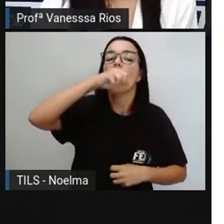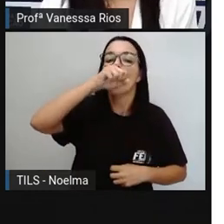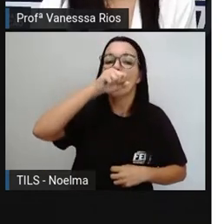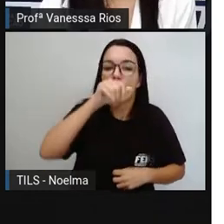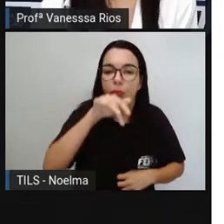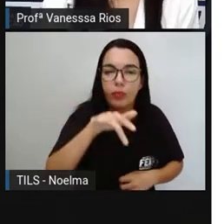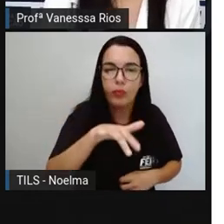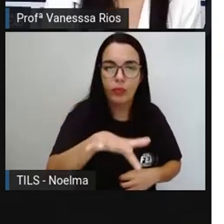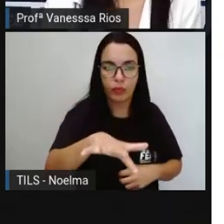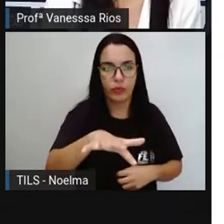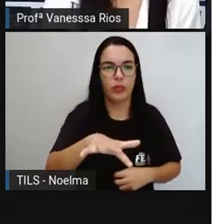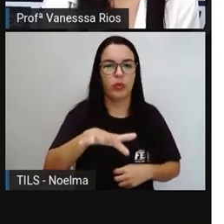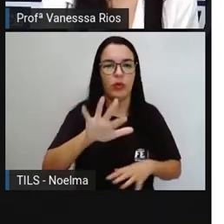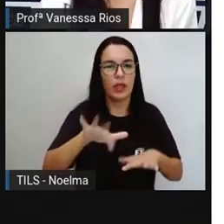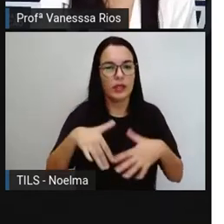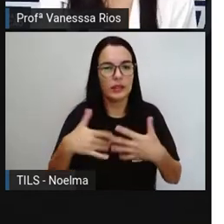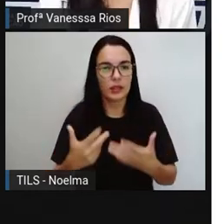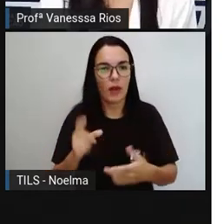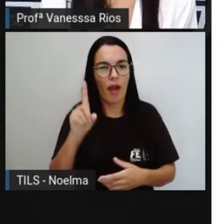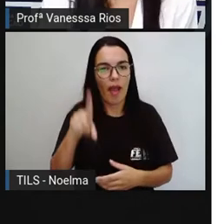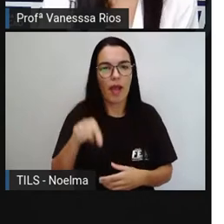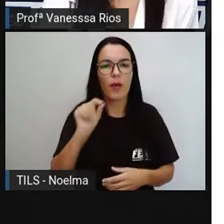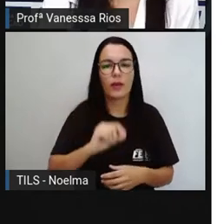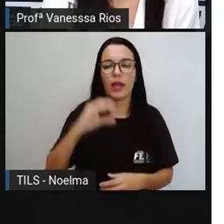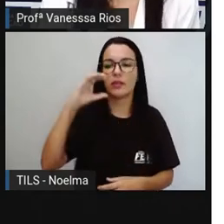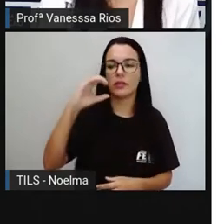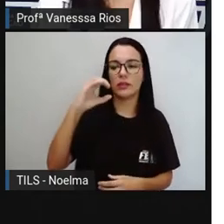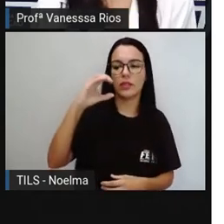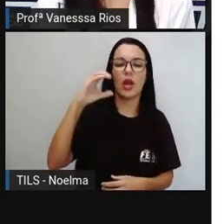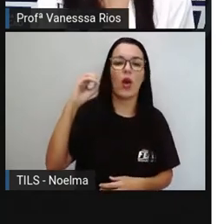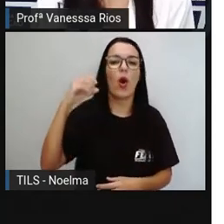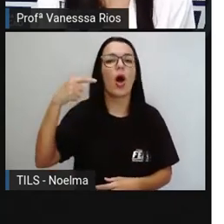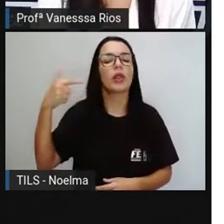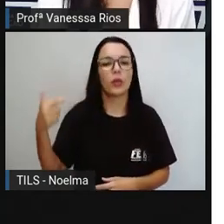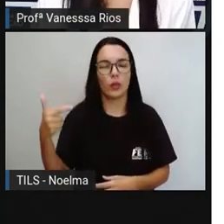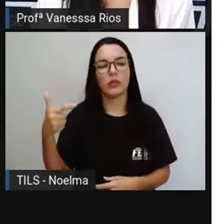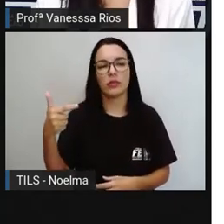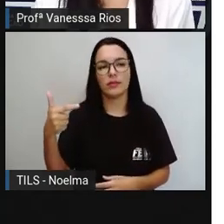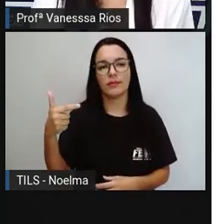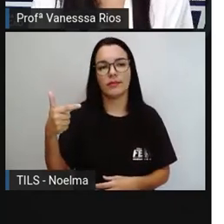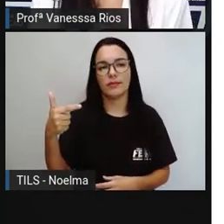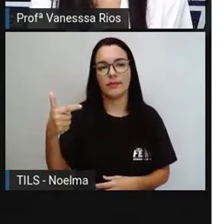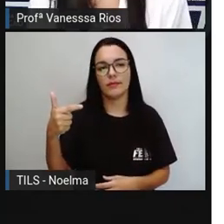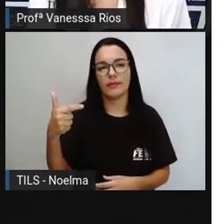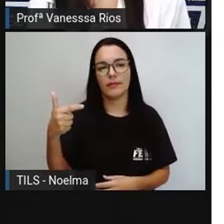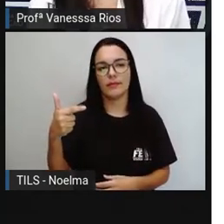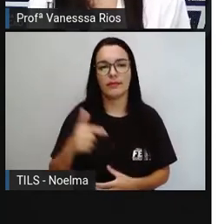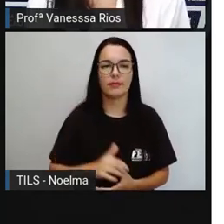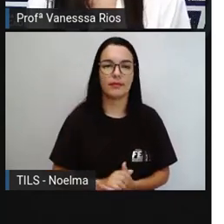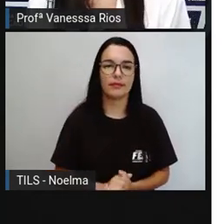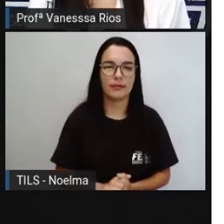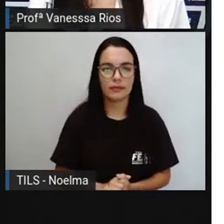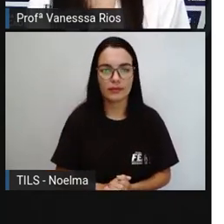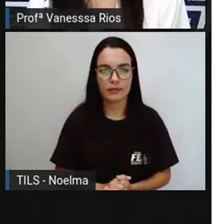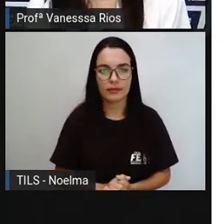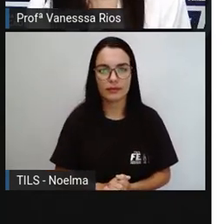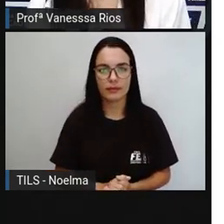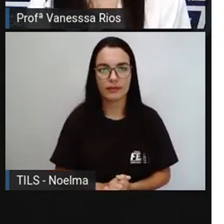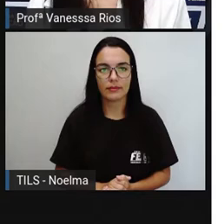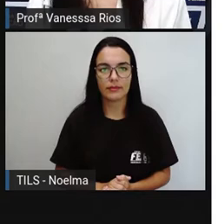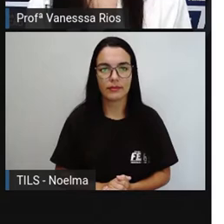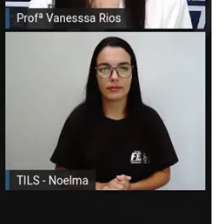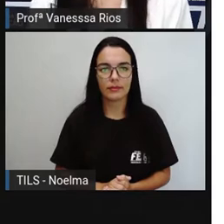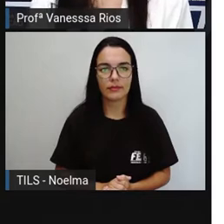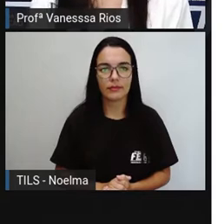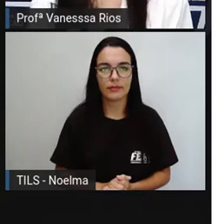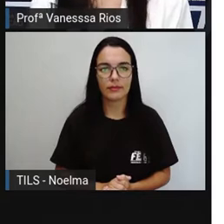pulmões. E aí, esse ar eliminado, ele já não vai ser rico em oxigênio, ele vai ser rico em gás carbônico.